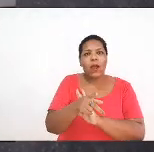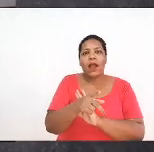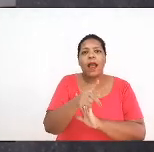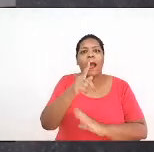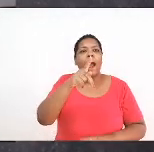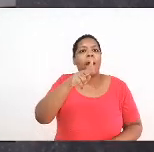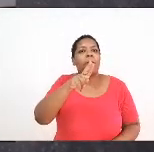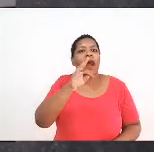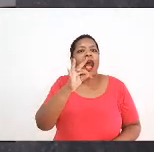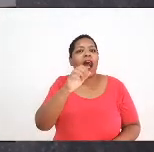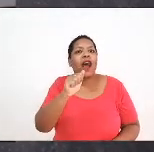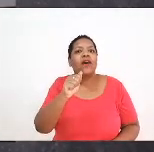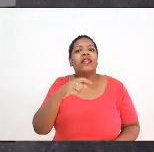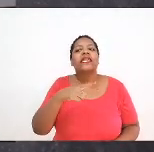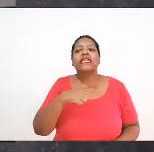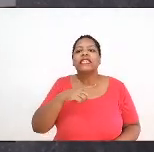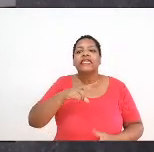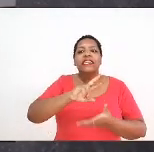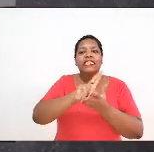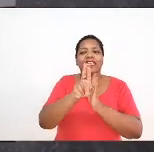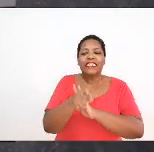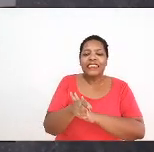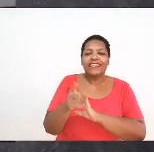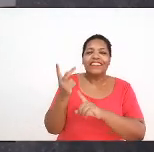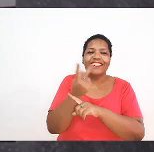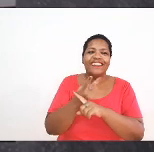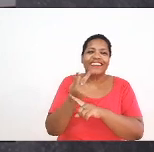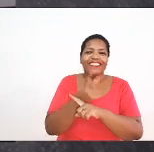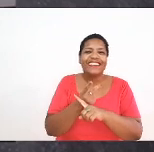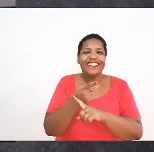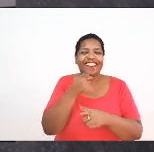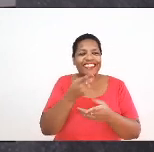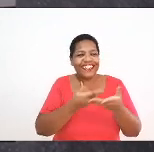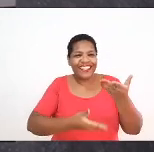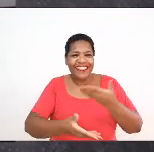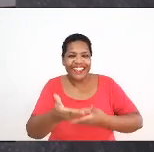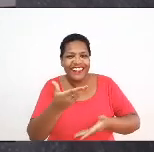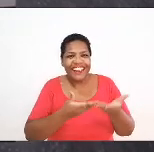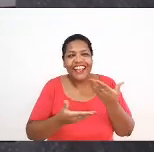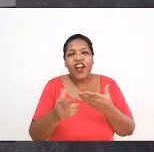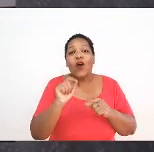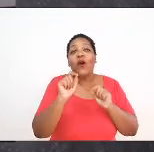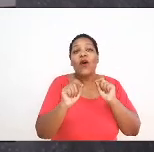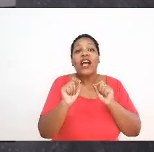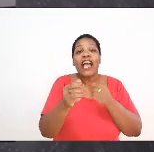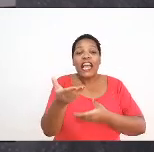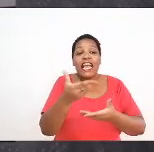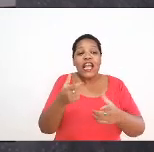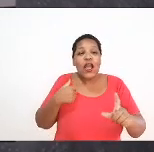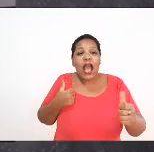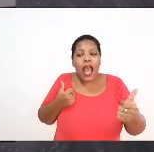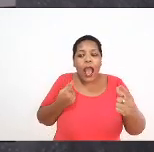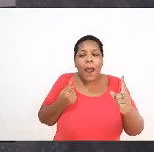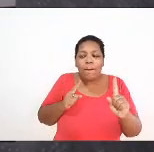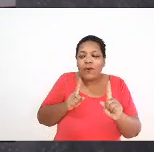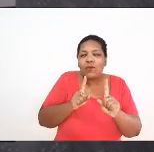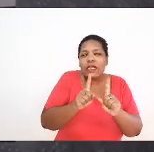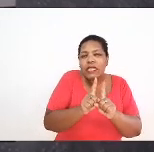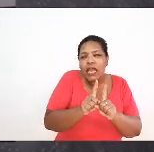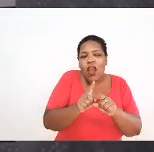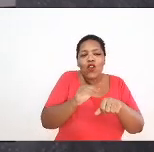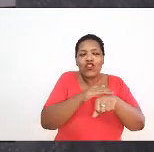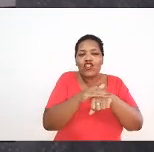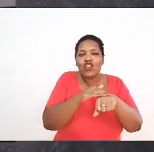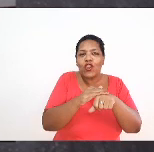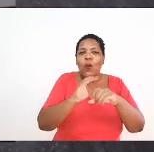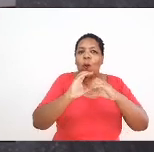psicologia, a gente tem procurado estabelecer essa relação, que é uma relação de aproximação, de diálogo, a gente não tem todas as